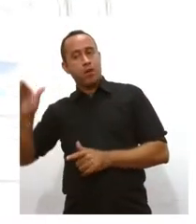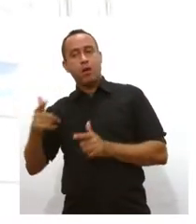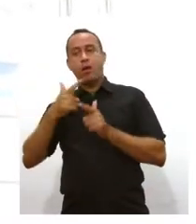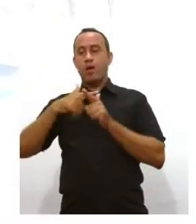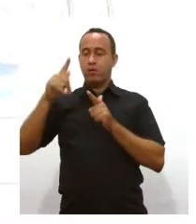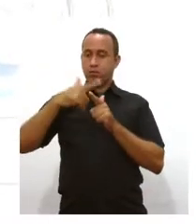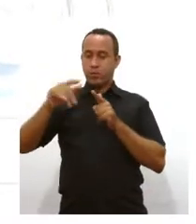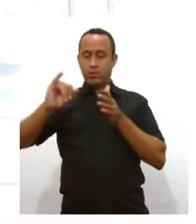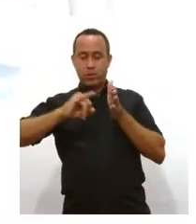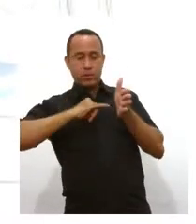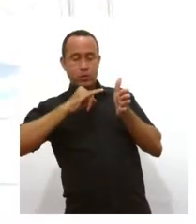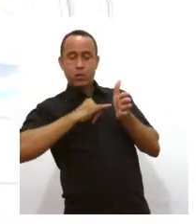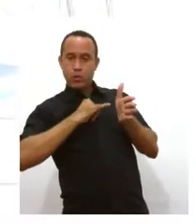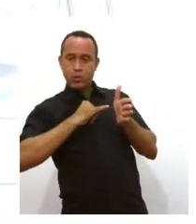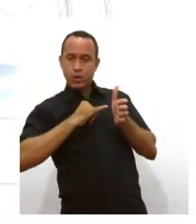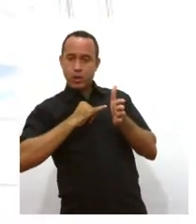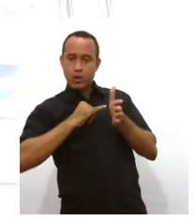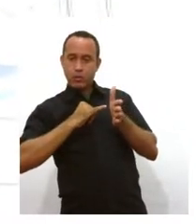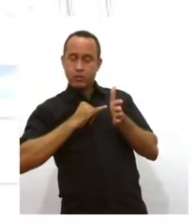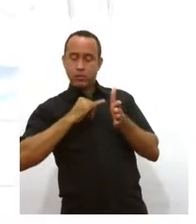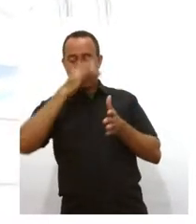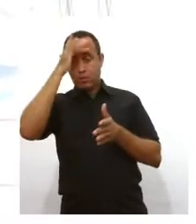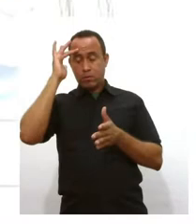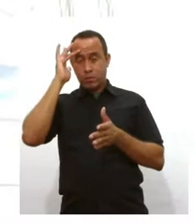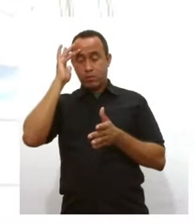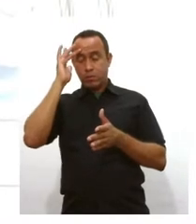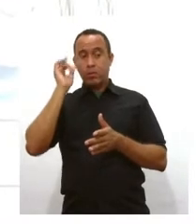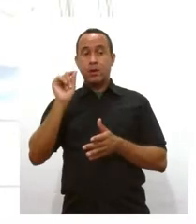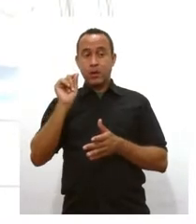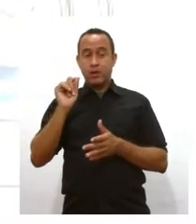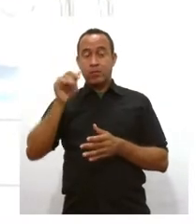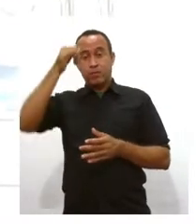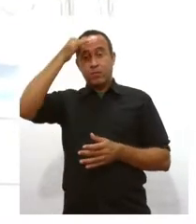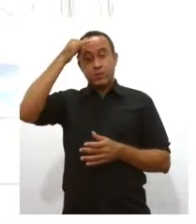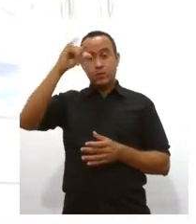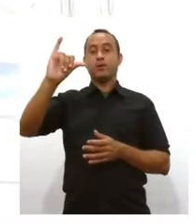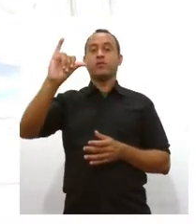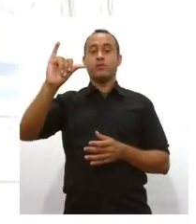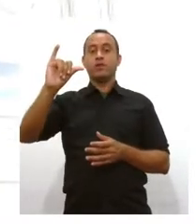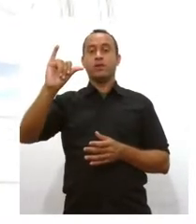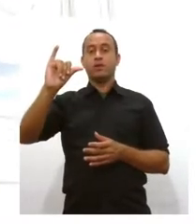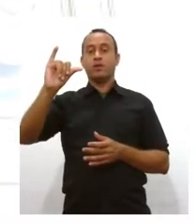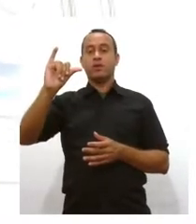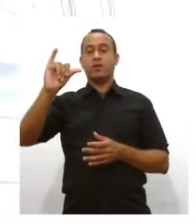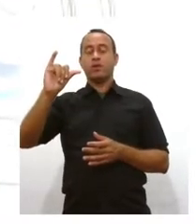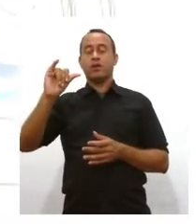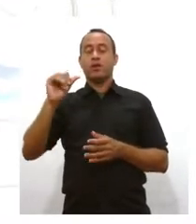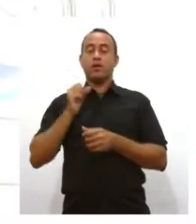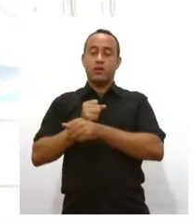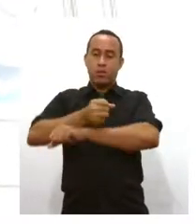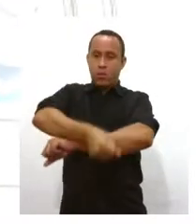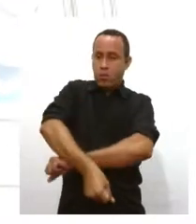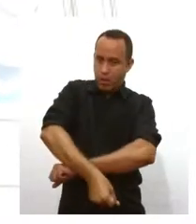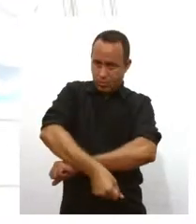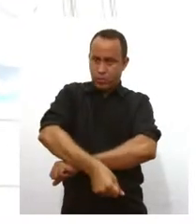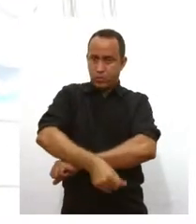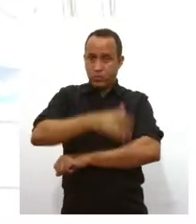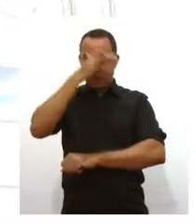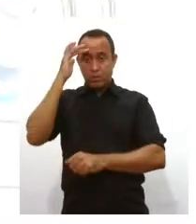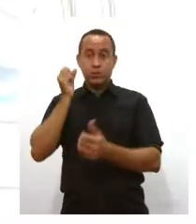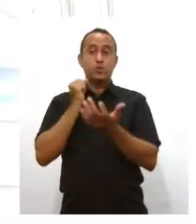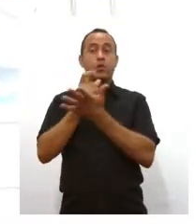contratos de consumo, para que fosse evitada a onerosidade excessiva e quaisquer danos ao consumidor.